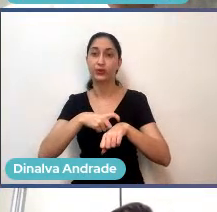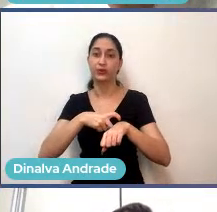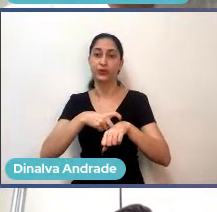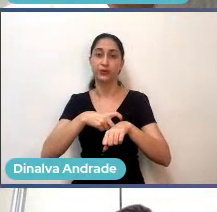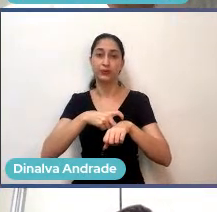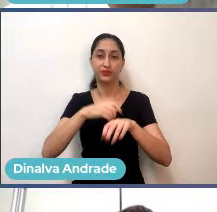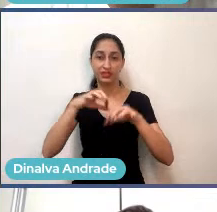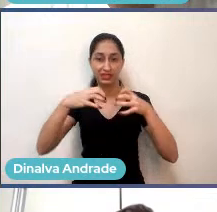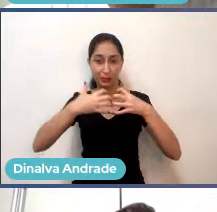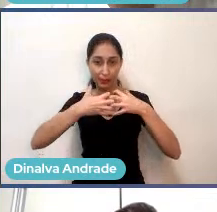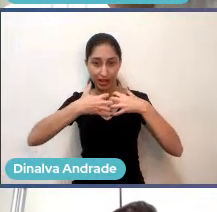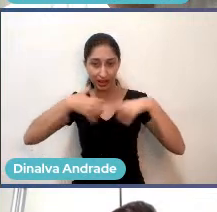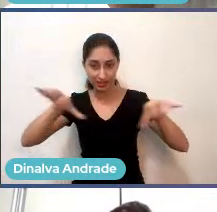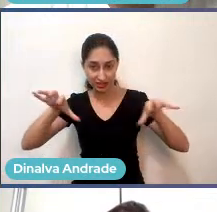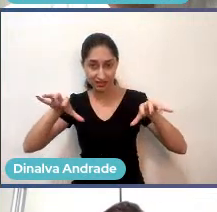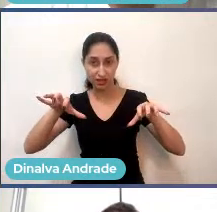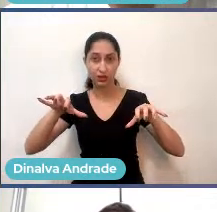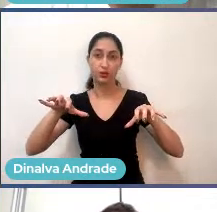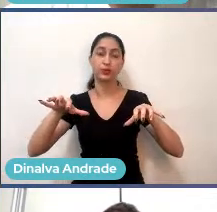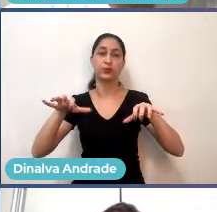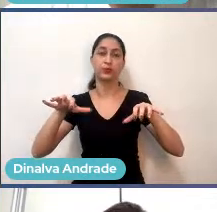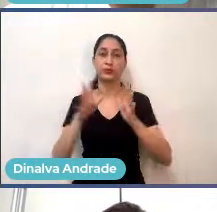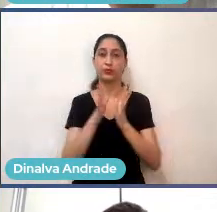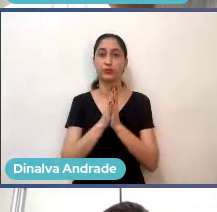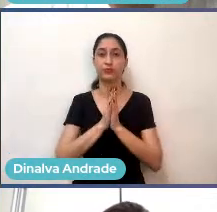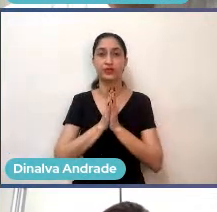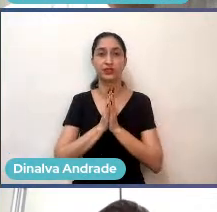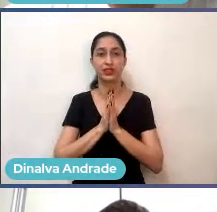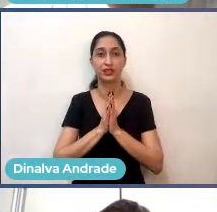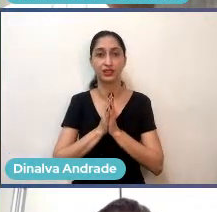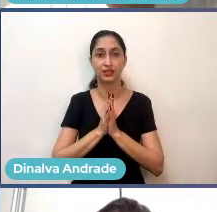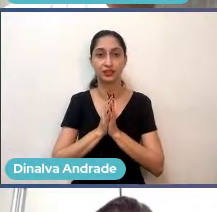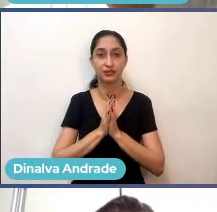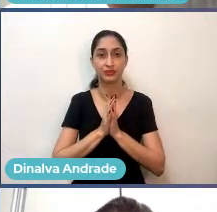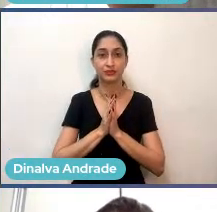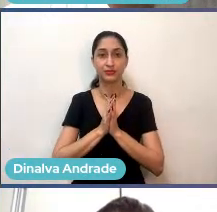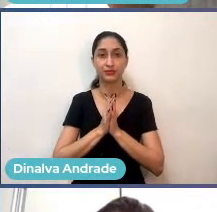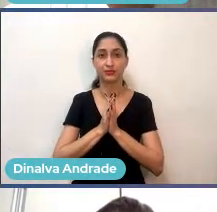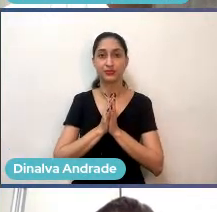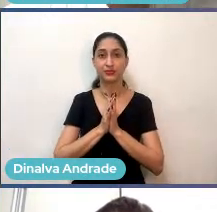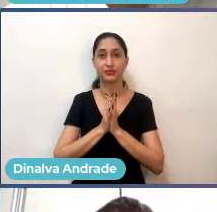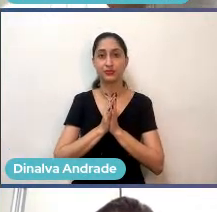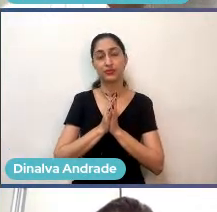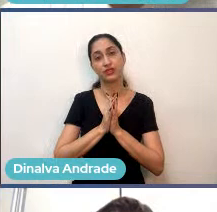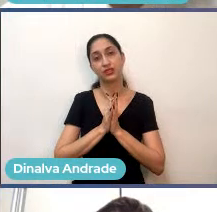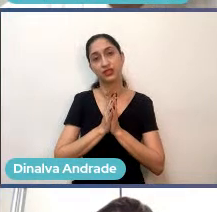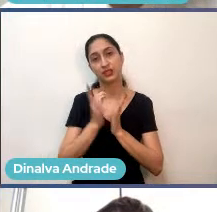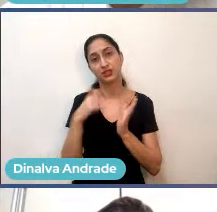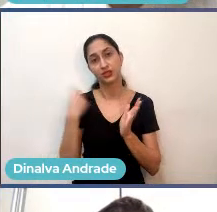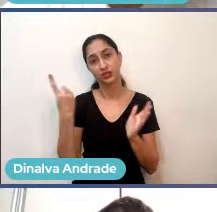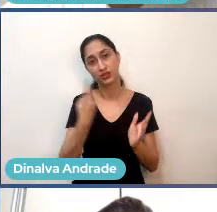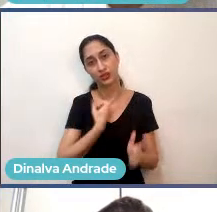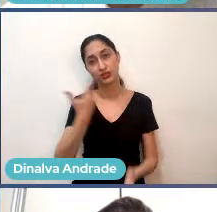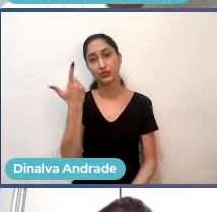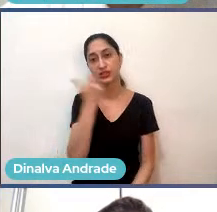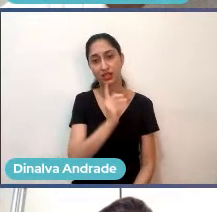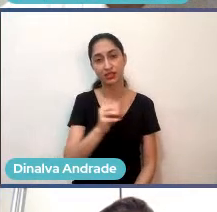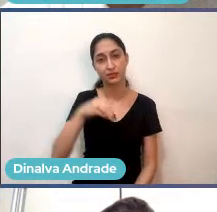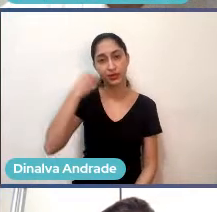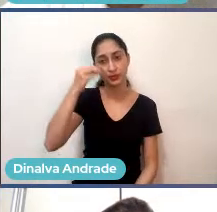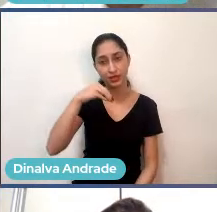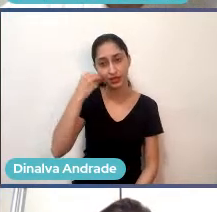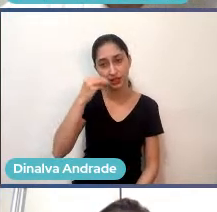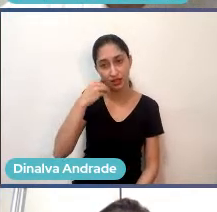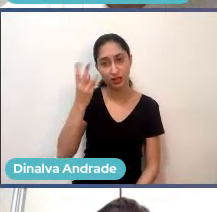separação, esse do Covid, foi cada um do seu lado e a gente não tinha vivenciado uma estrutura 100%